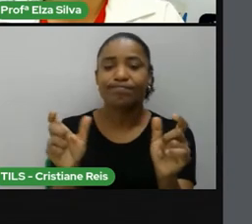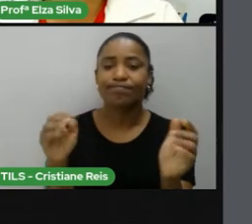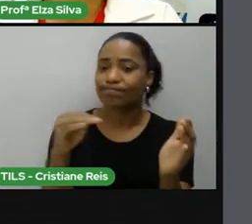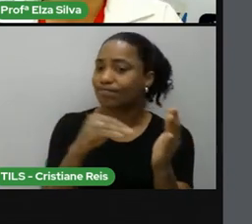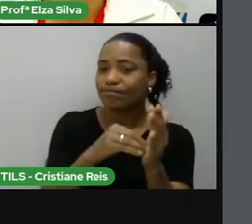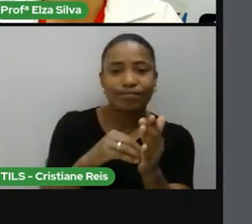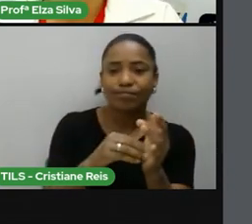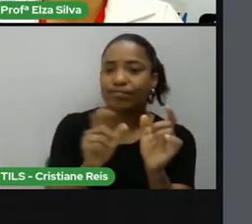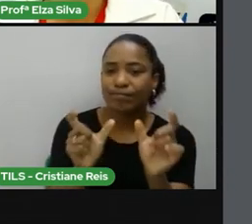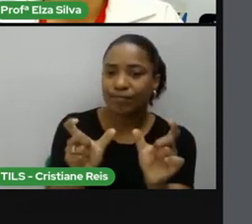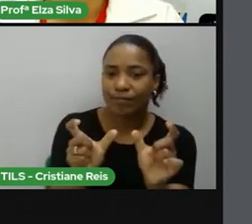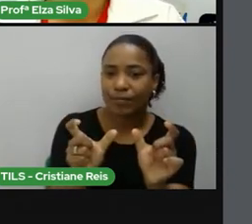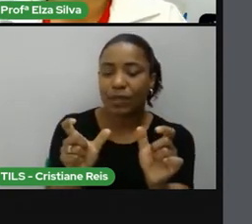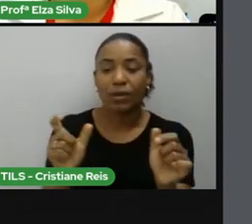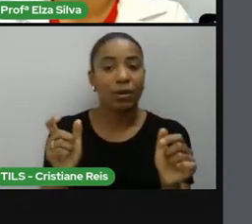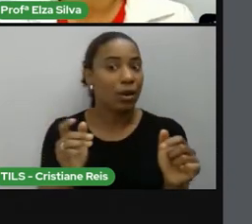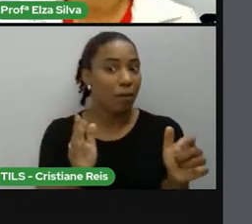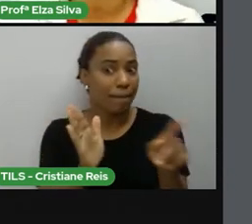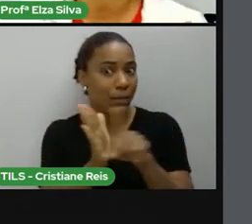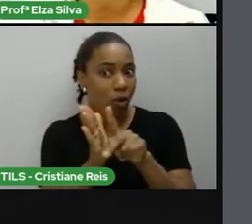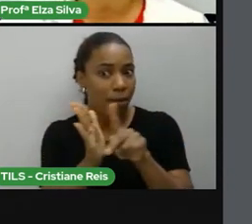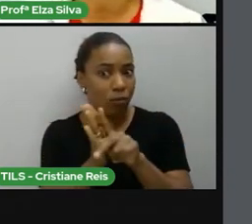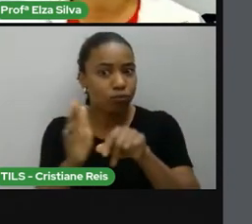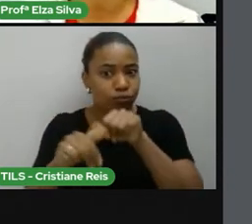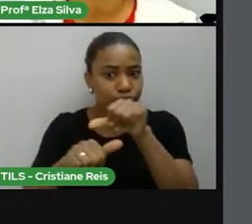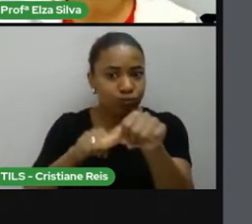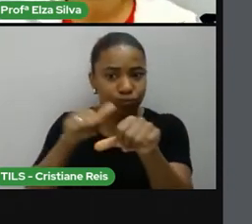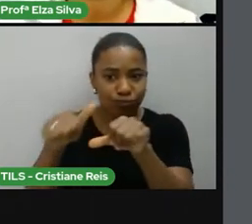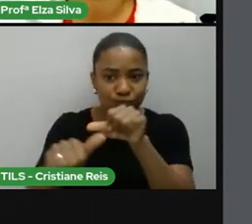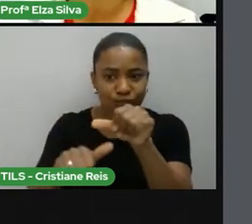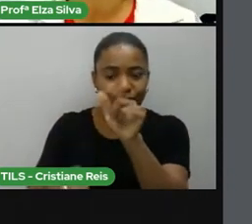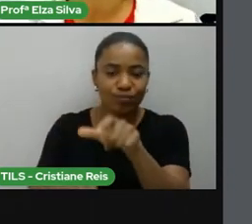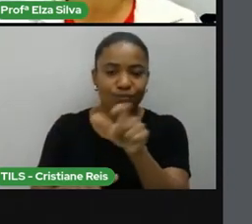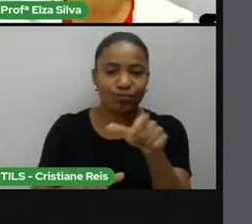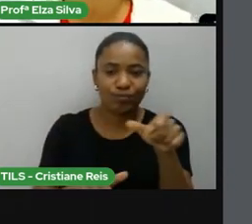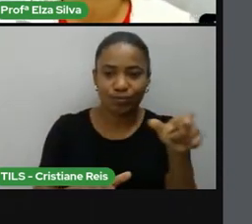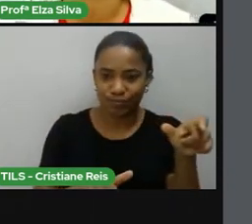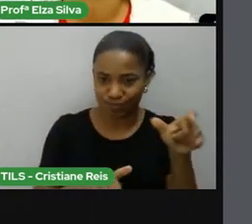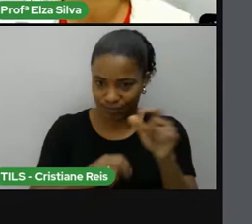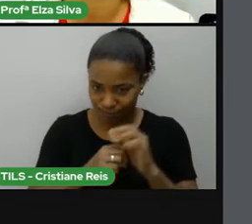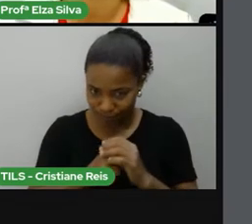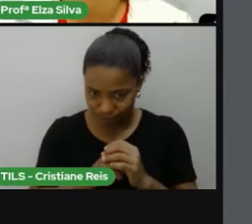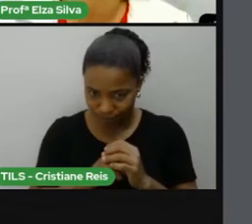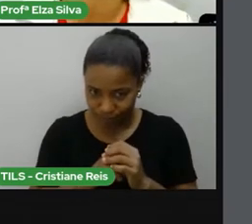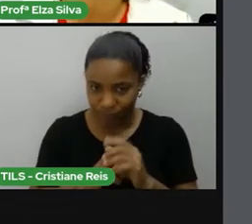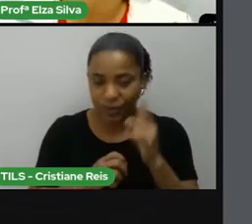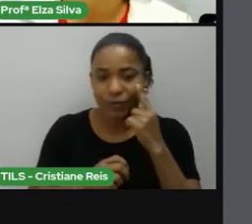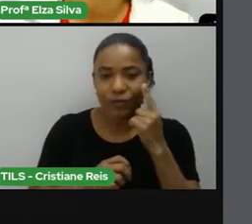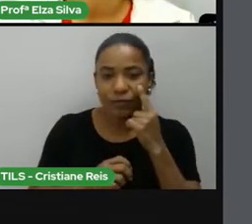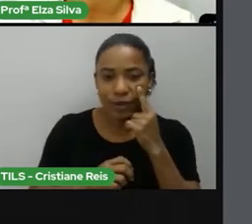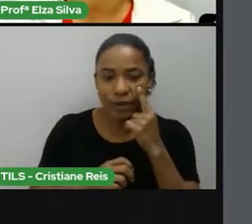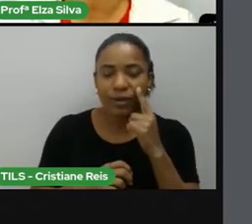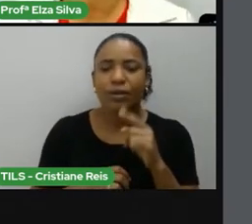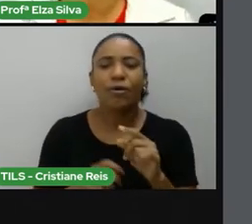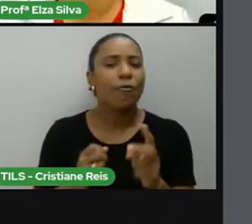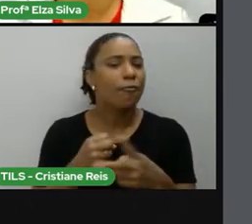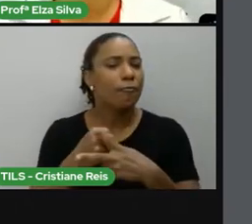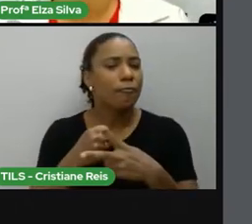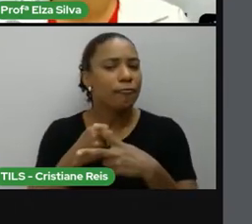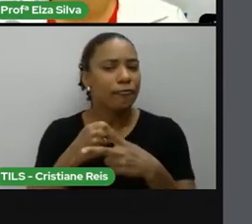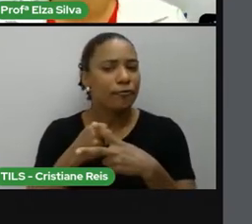passado. Então, prestem atenção no verbo to go, que é o verbo ir. Como fazer o